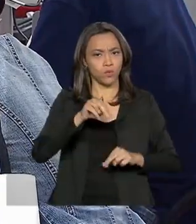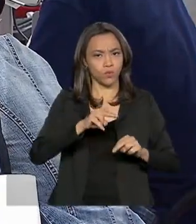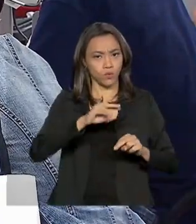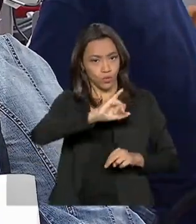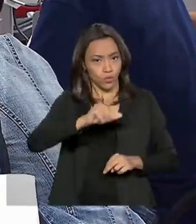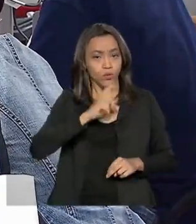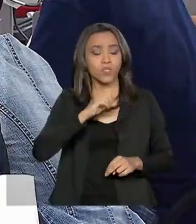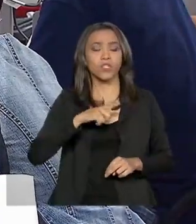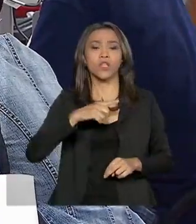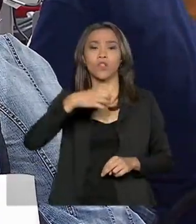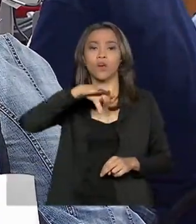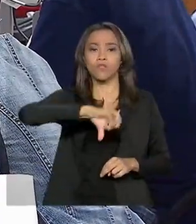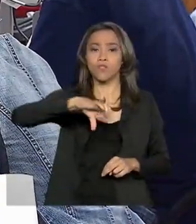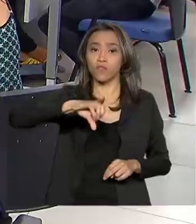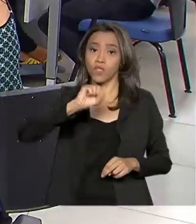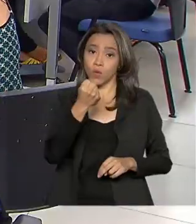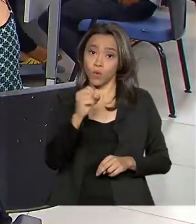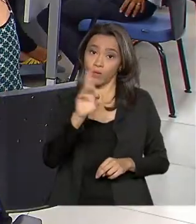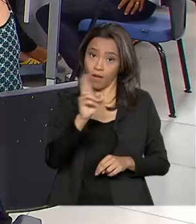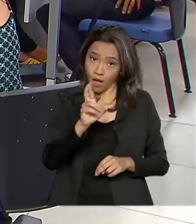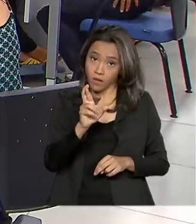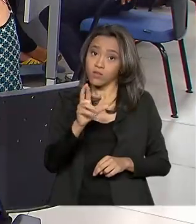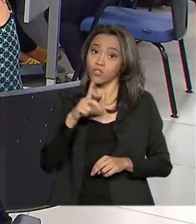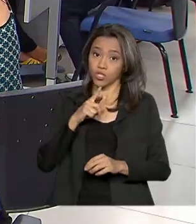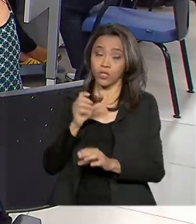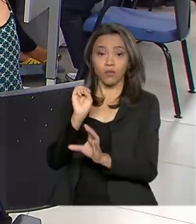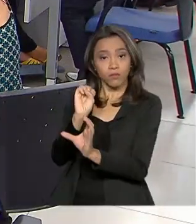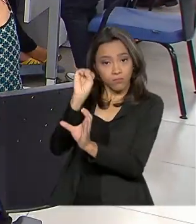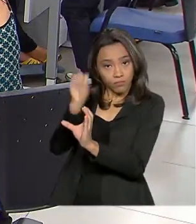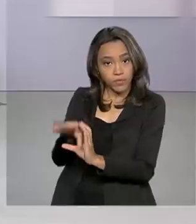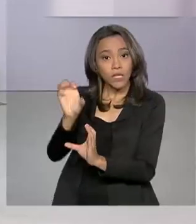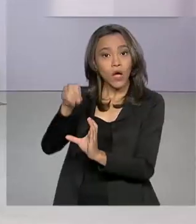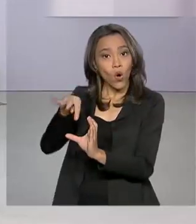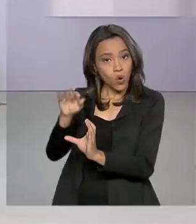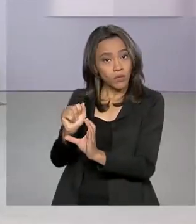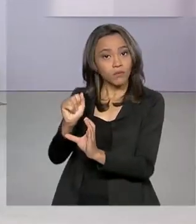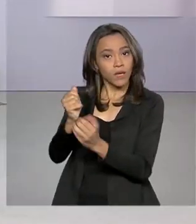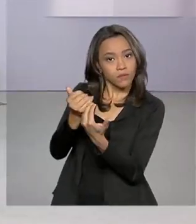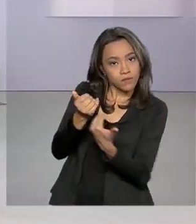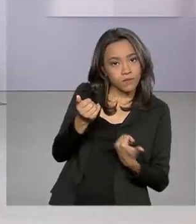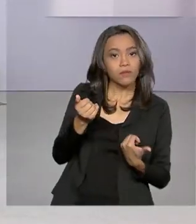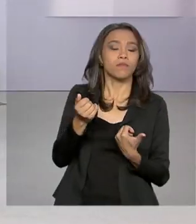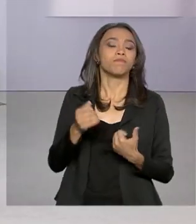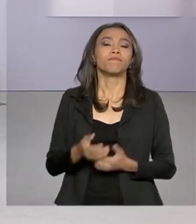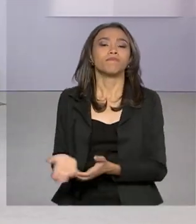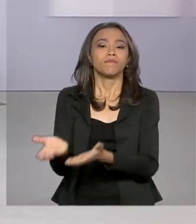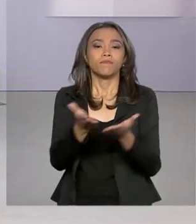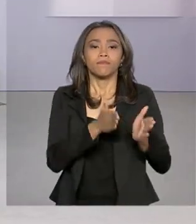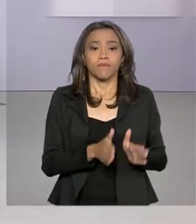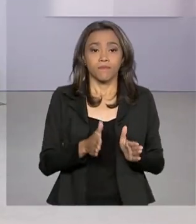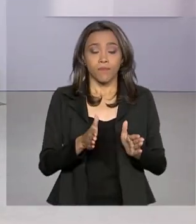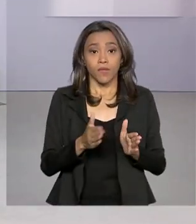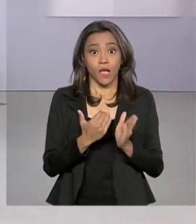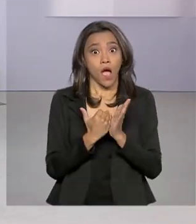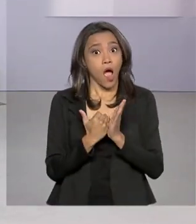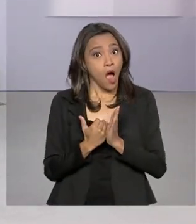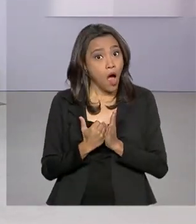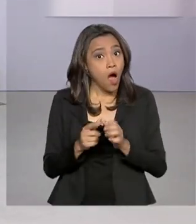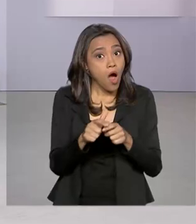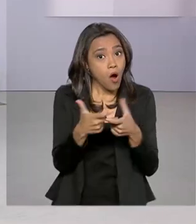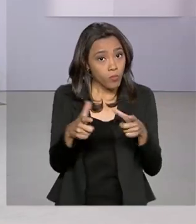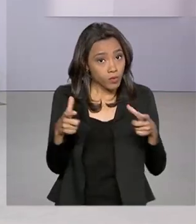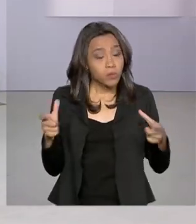R$ 998,00 na conta do FGTS. E cresceu a oferta de cursos à